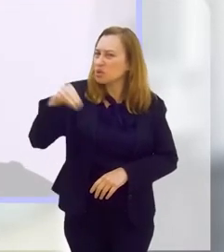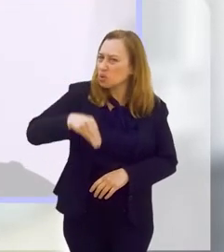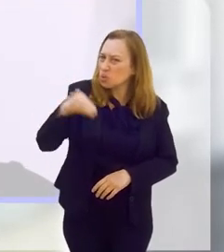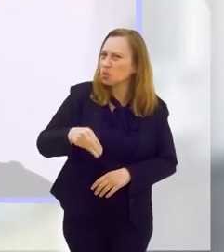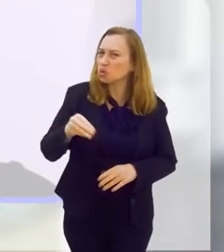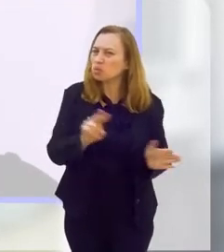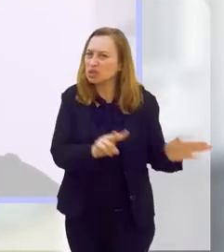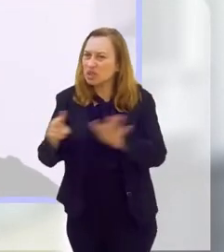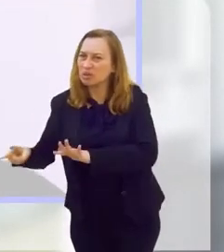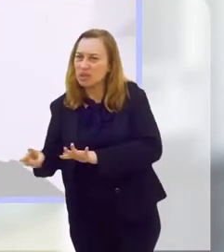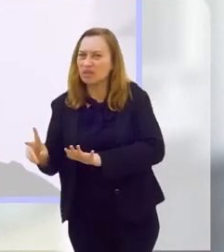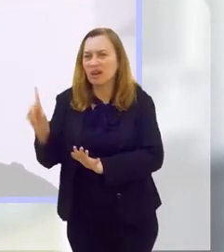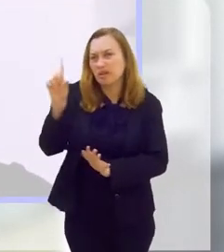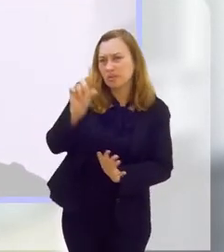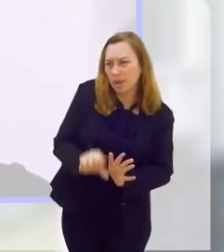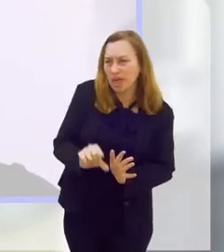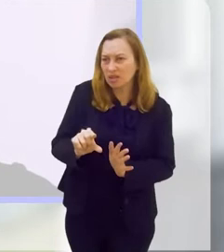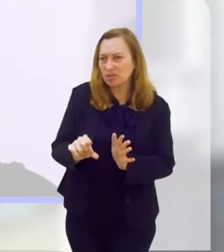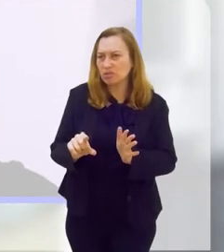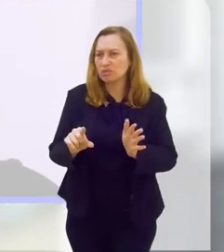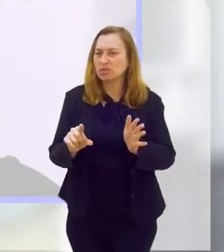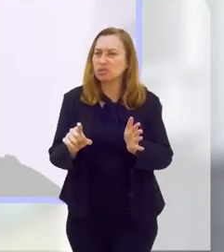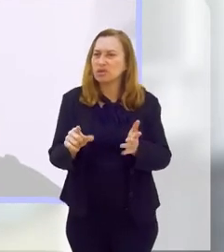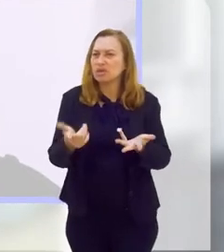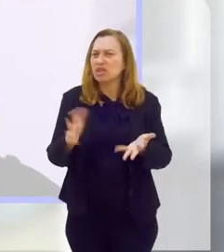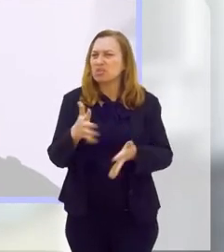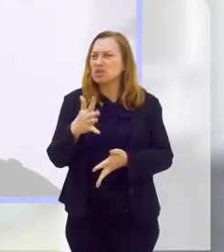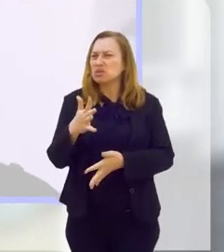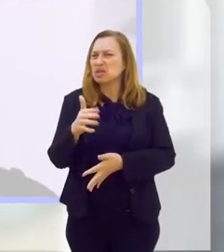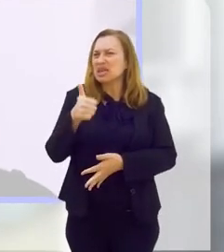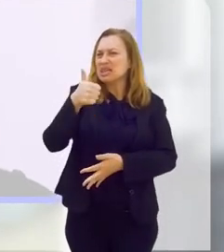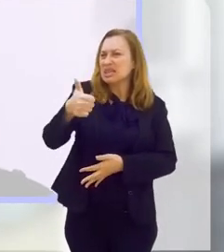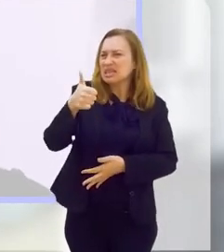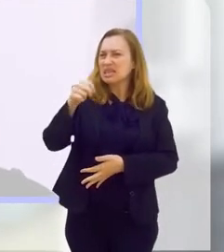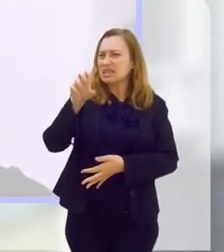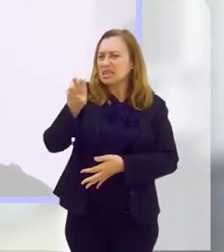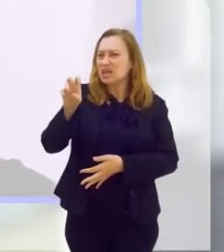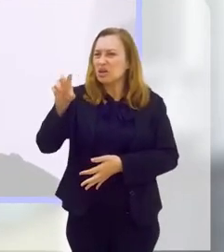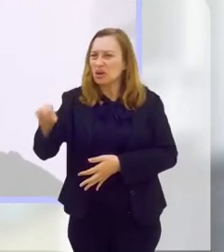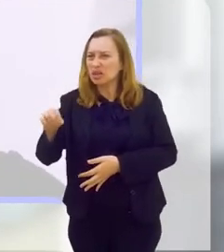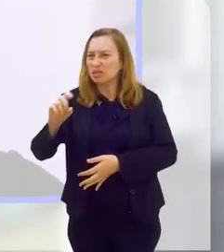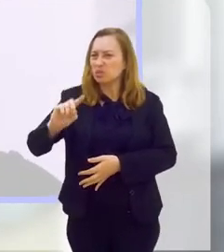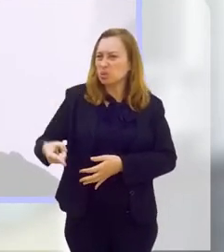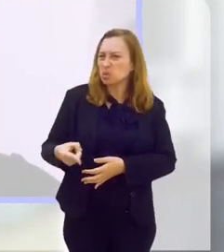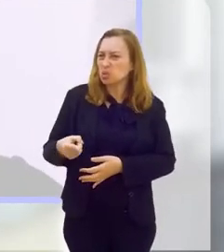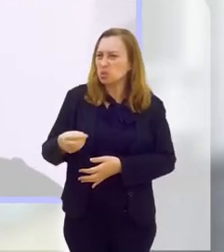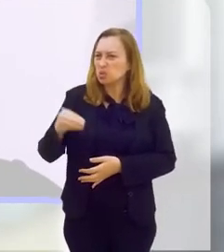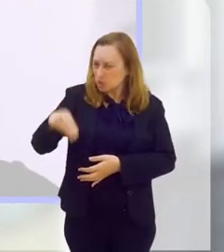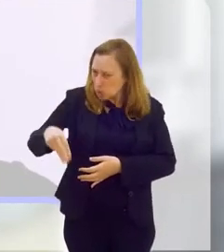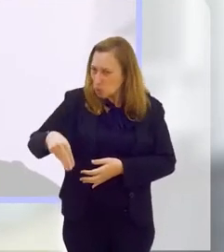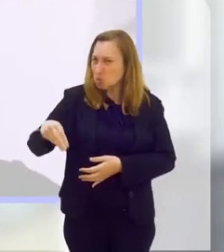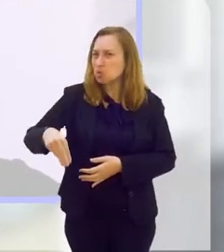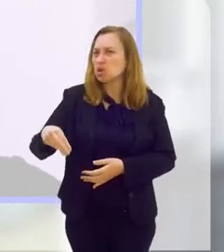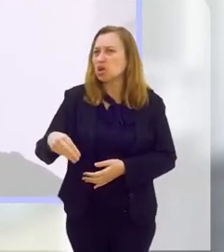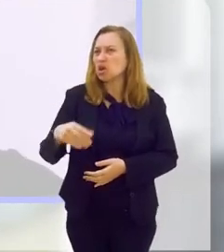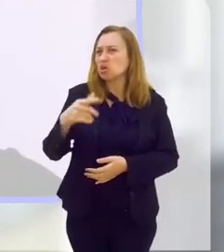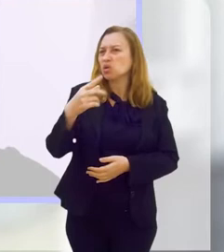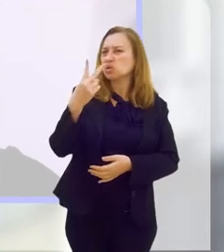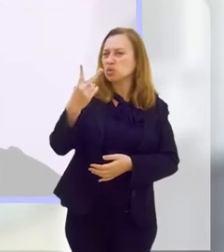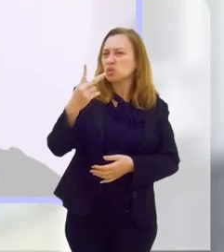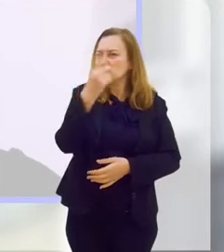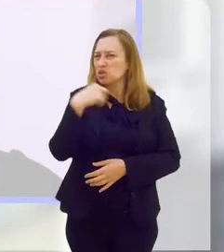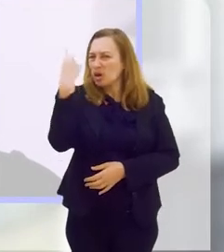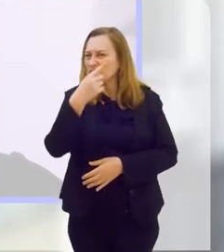faz menos, uma atividade física, né? Inferior a esse tempo, né? Dá mais ou menos o quê? 150 minutos é 2 horas e meia, vamos dizer assim, De atividade